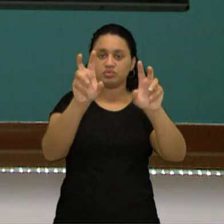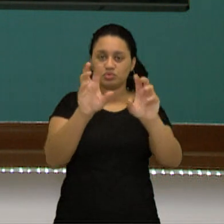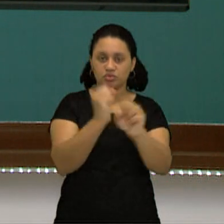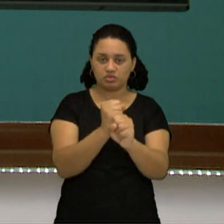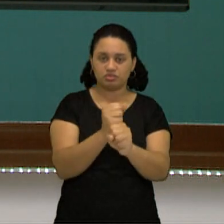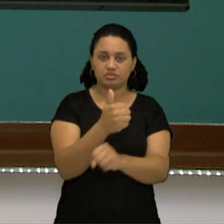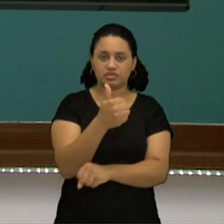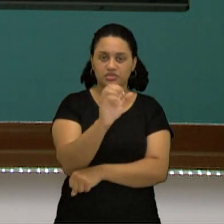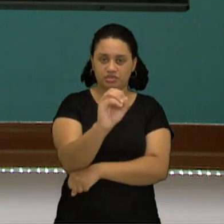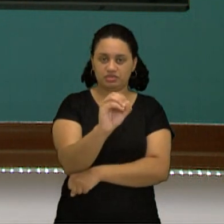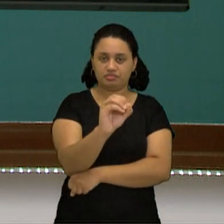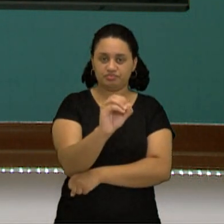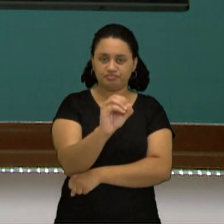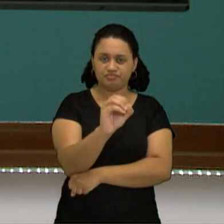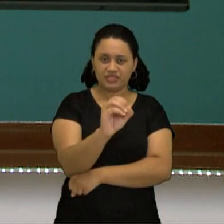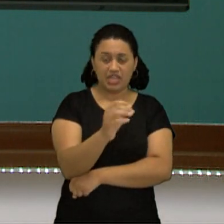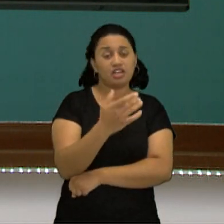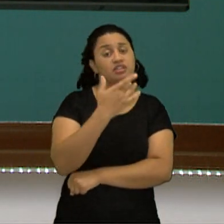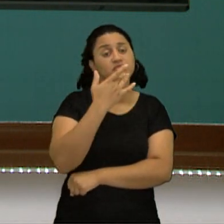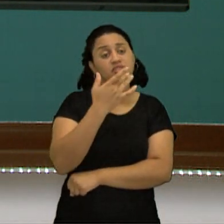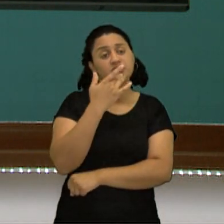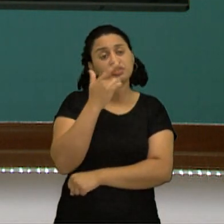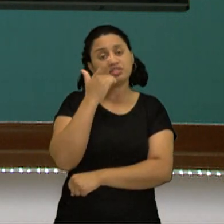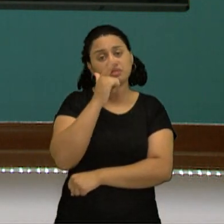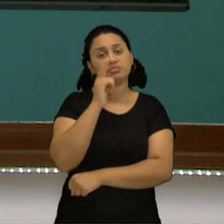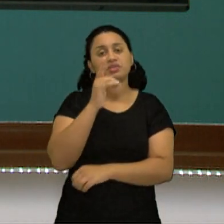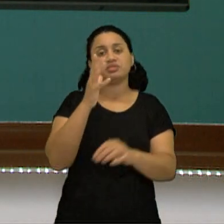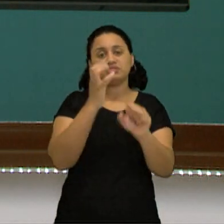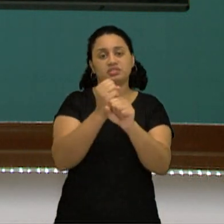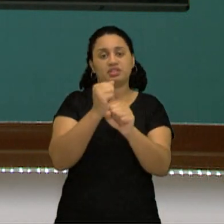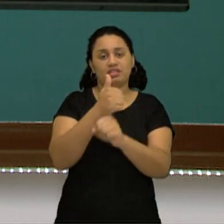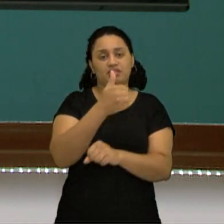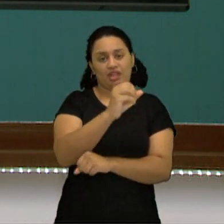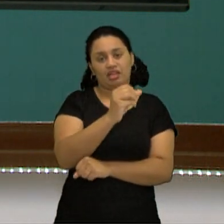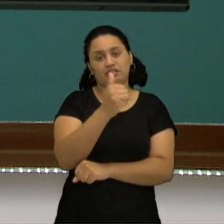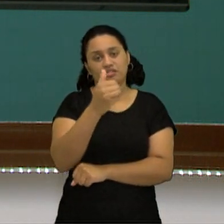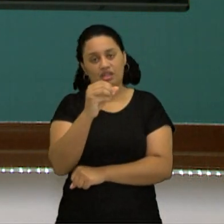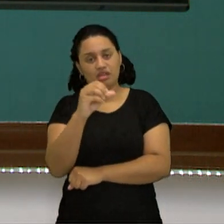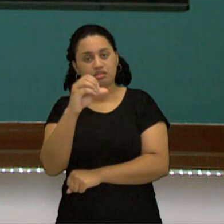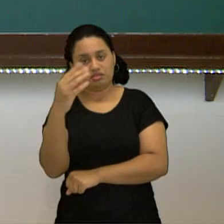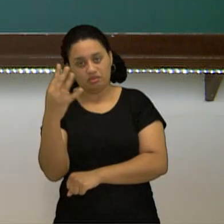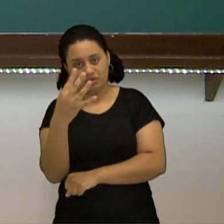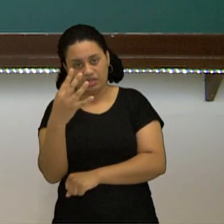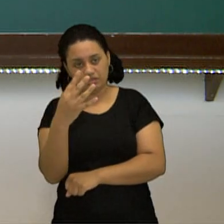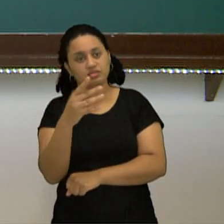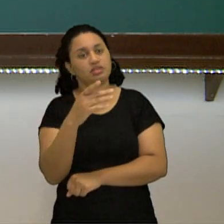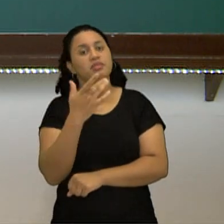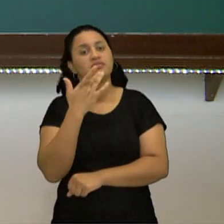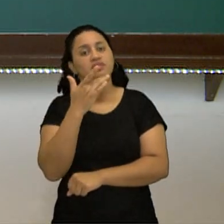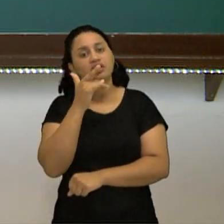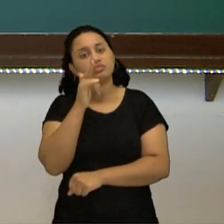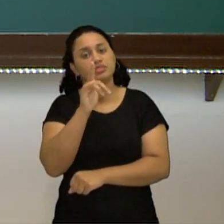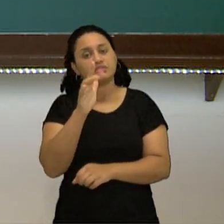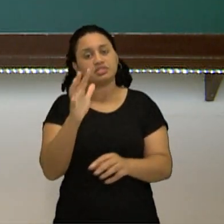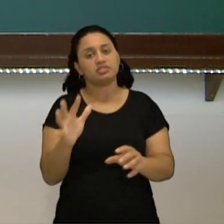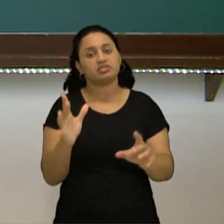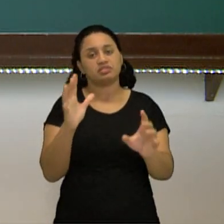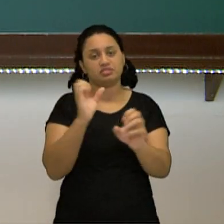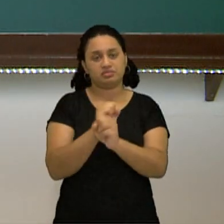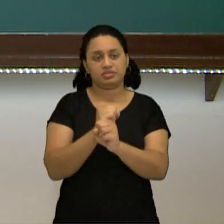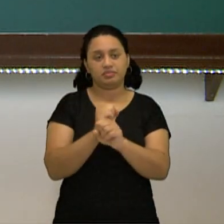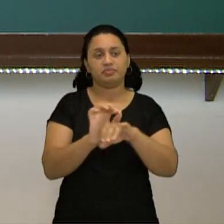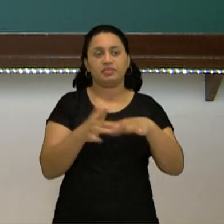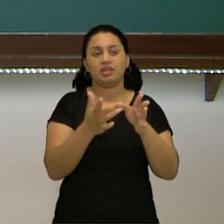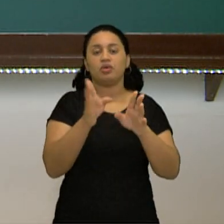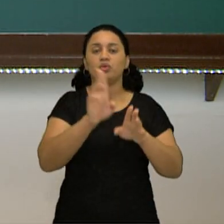10. E não fica mais fácil fazer o cálculo? 10 mais 10 mais 4? Fica muito mais fácil. Então a gente